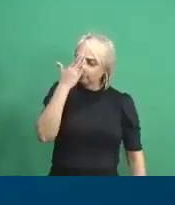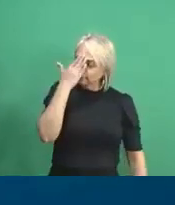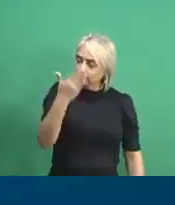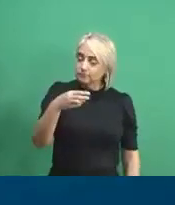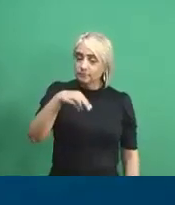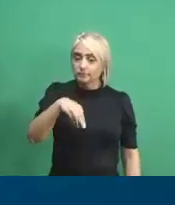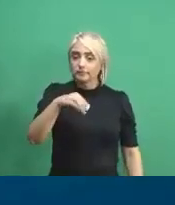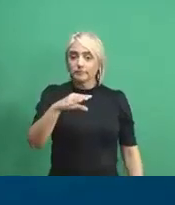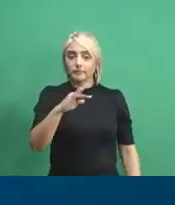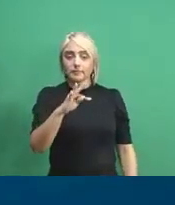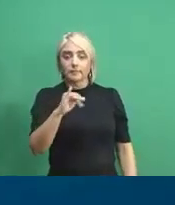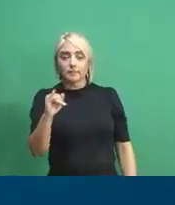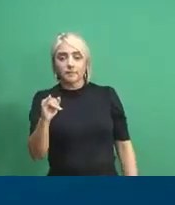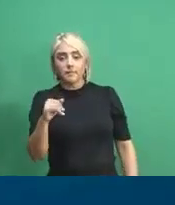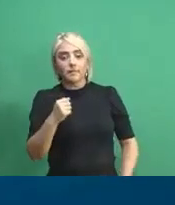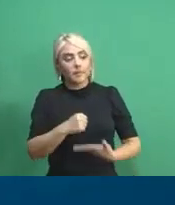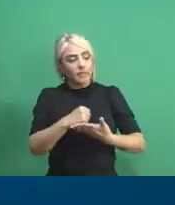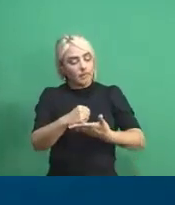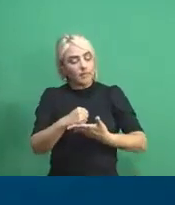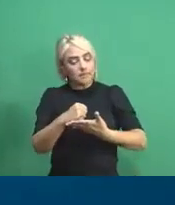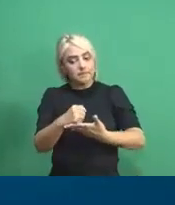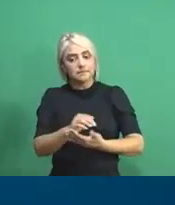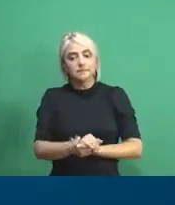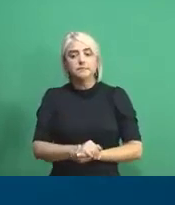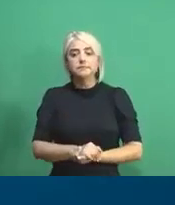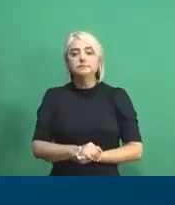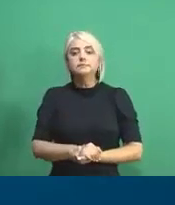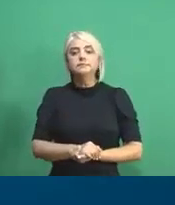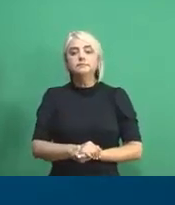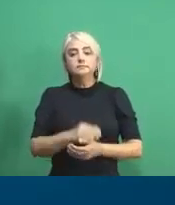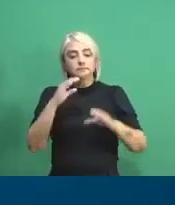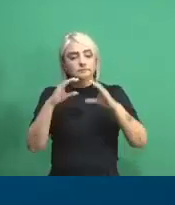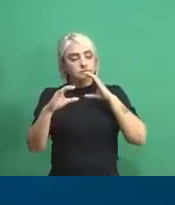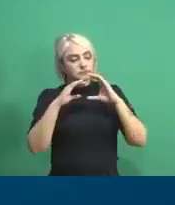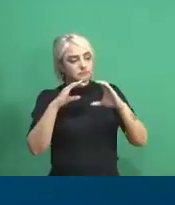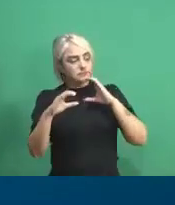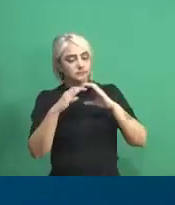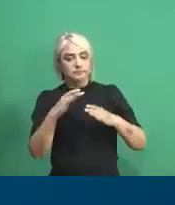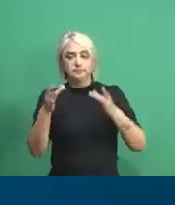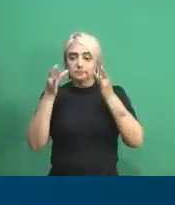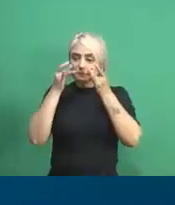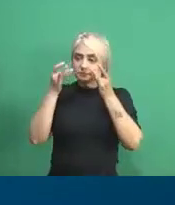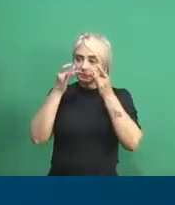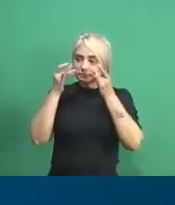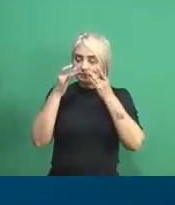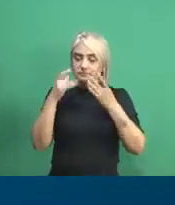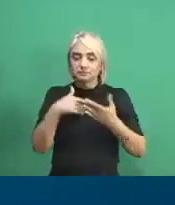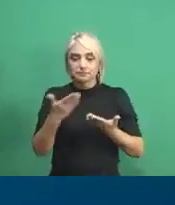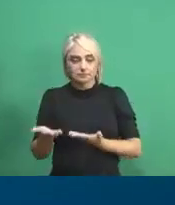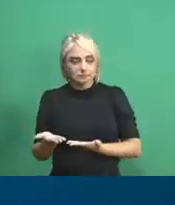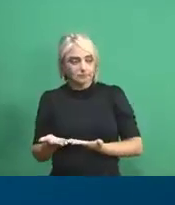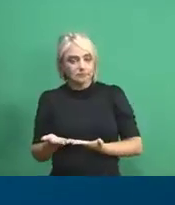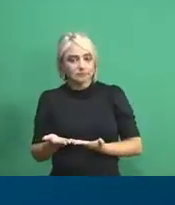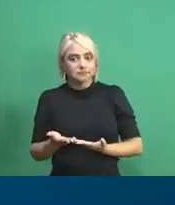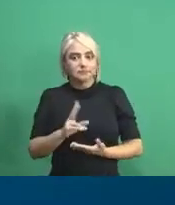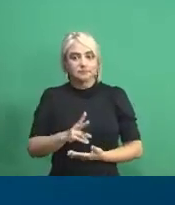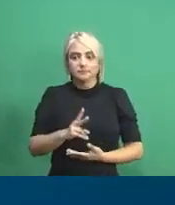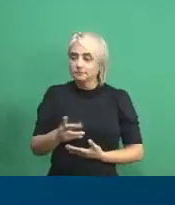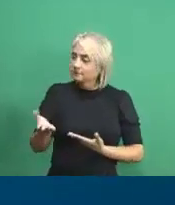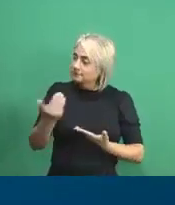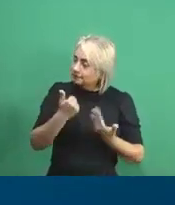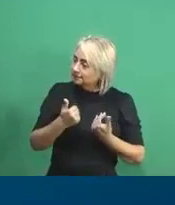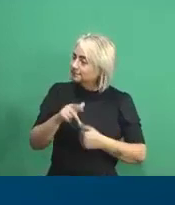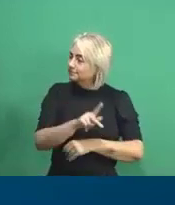MCTI e ao apoio que vocês dão, inclusive da comunicação, pela presença de vocês. Foram lá, disseram, a gente vai para aí, professor,